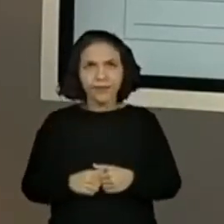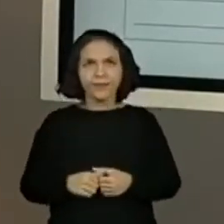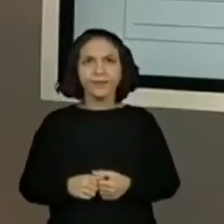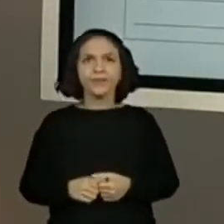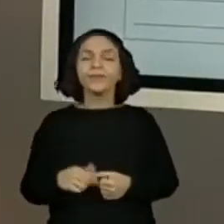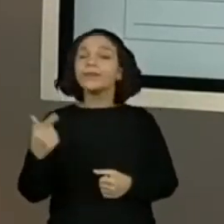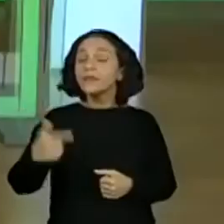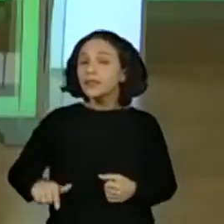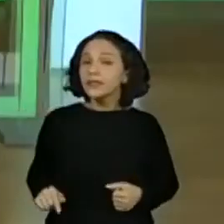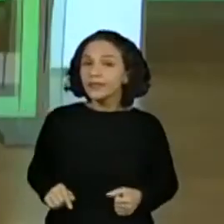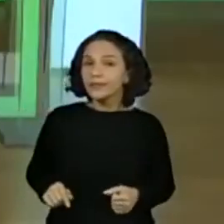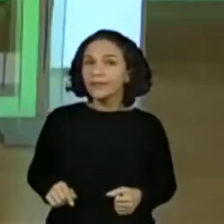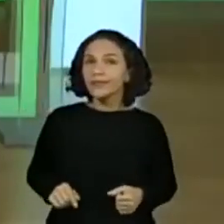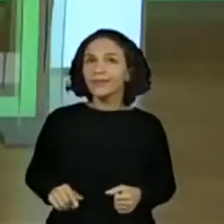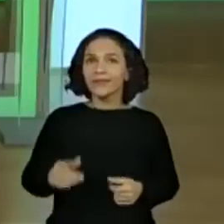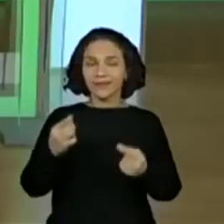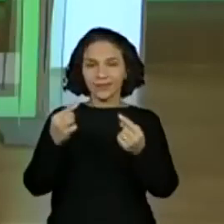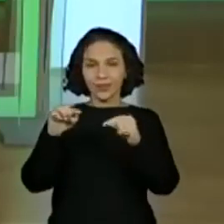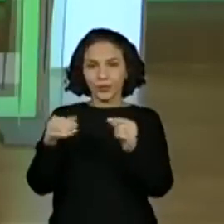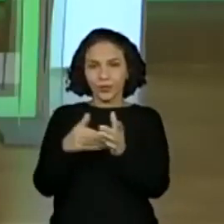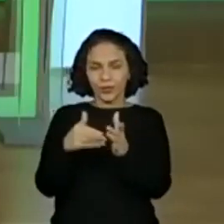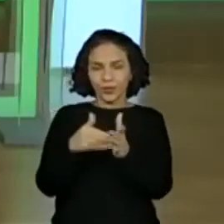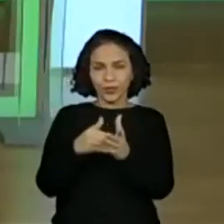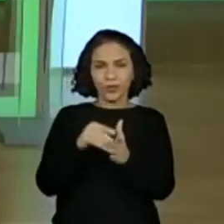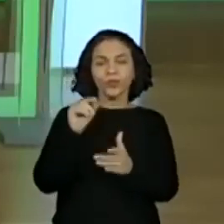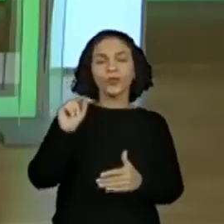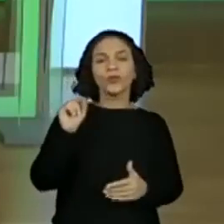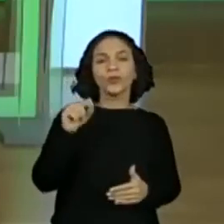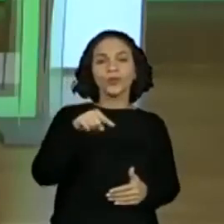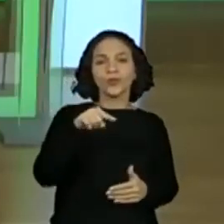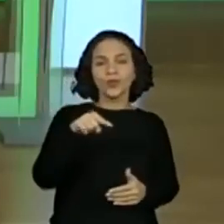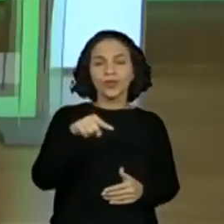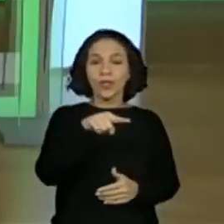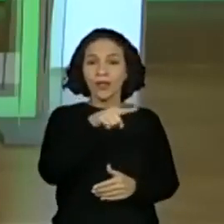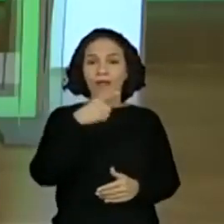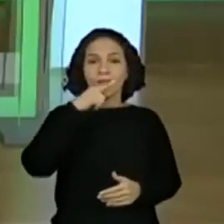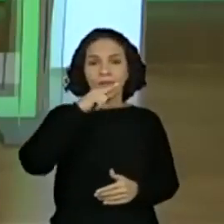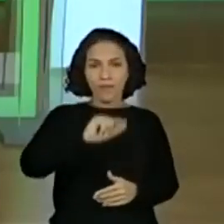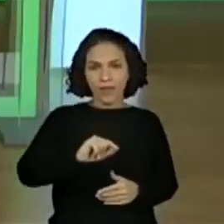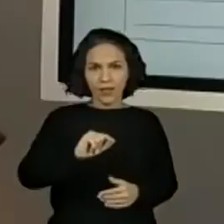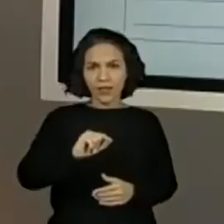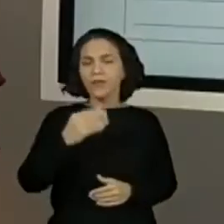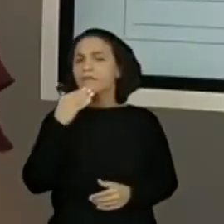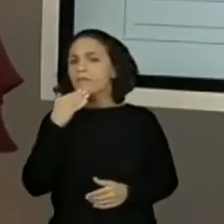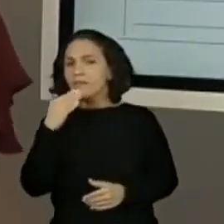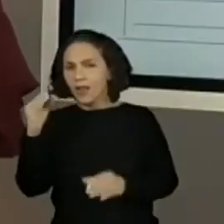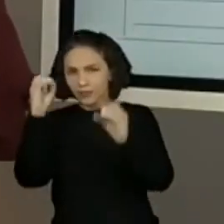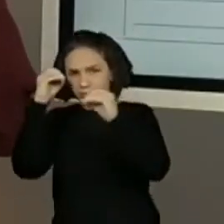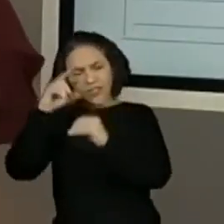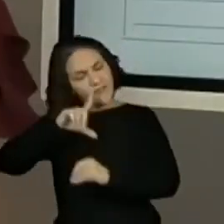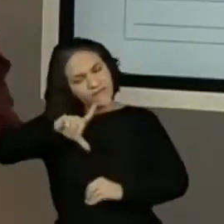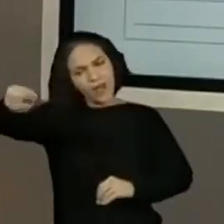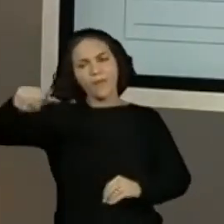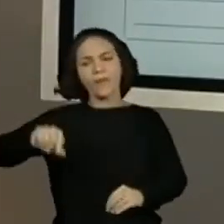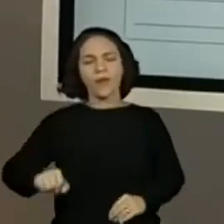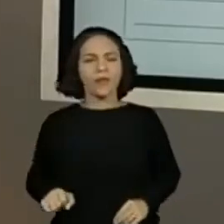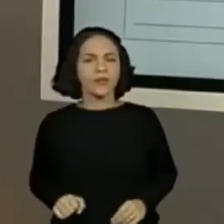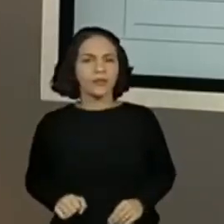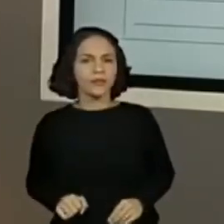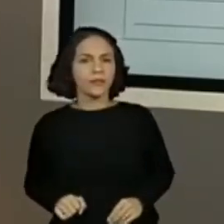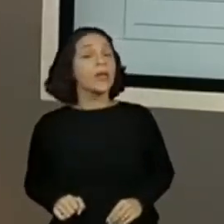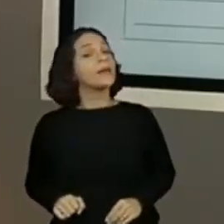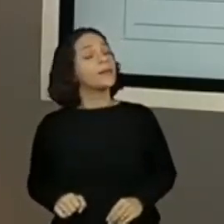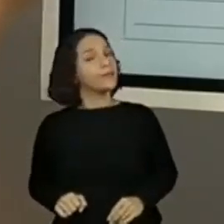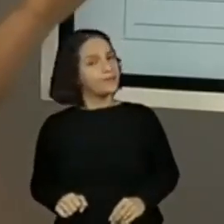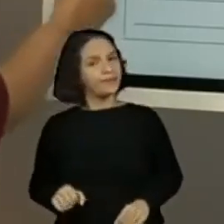conto. Mais algum? que o último trecho é quando o mago pede para o noturno ir embora. Paramos aí, não foi? Acredito eu Paramos